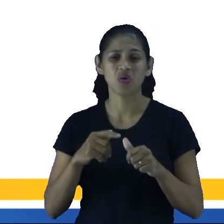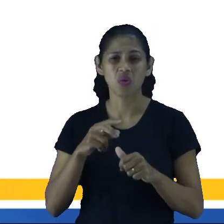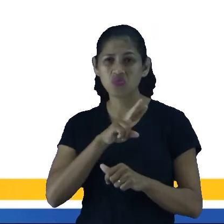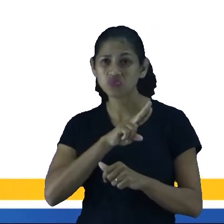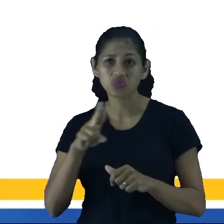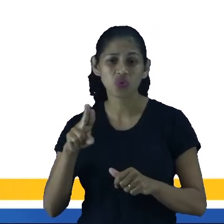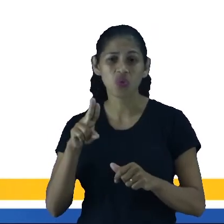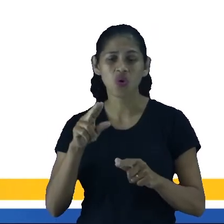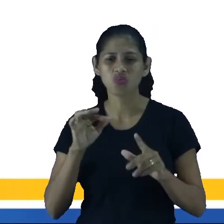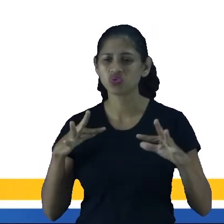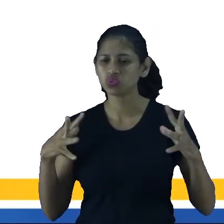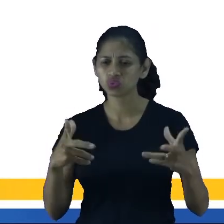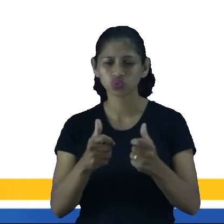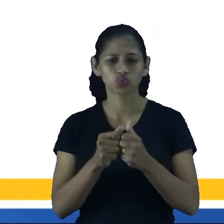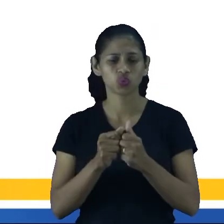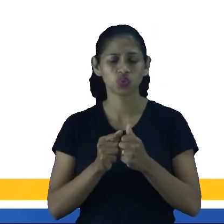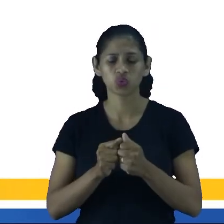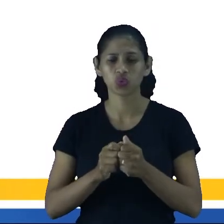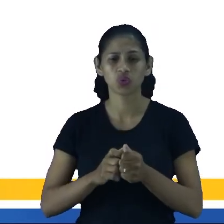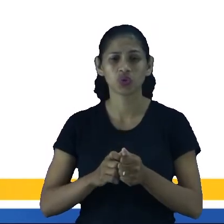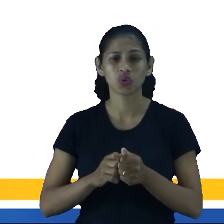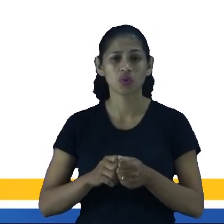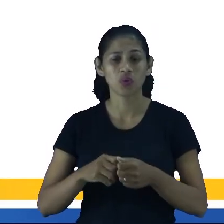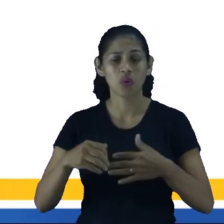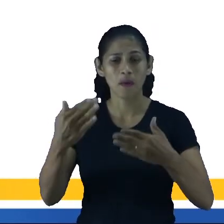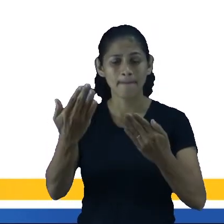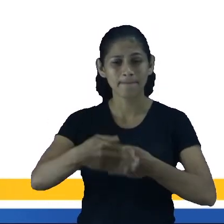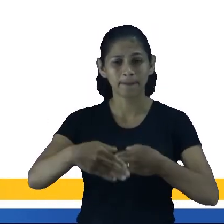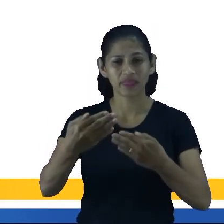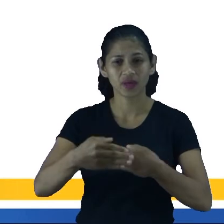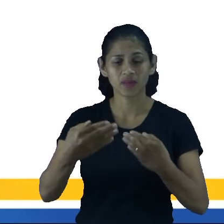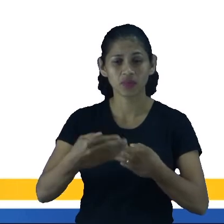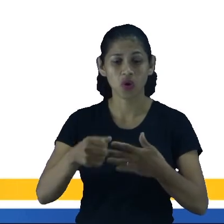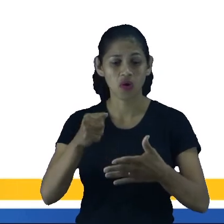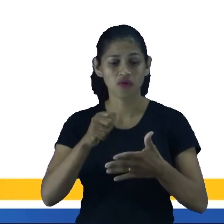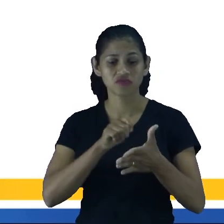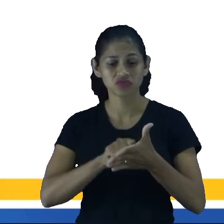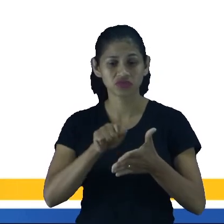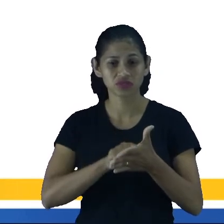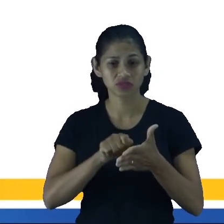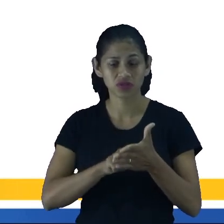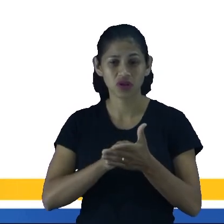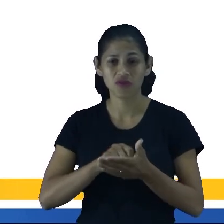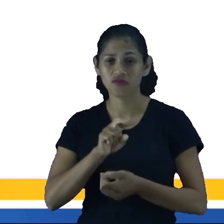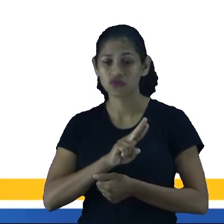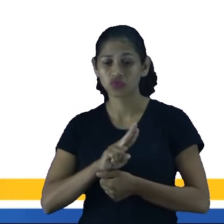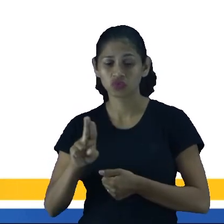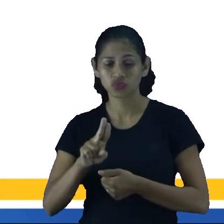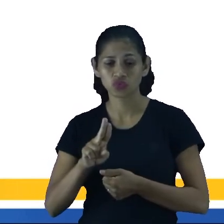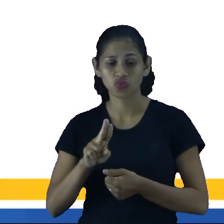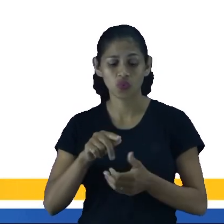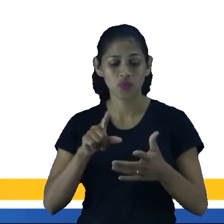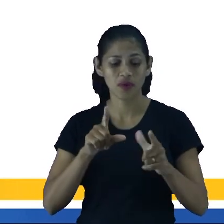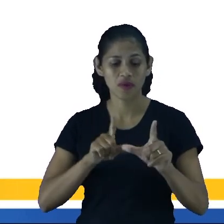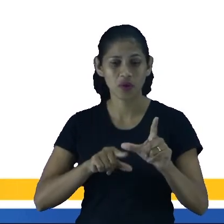estão lá para colocar o nome na prova e escrevem até o próprio nome com letra minúscula, né? Isso